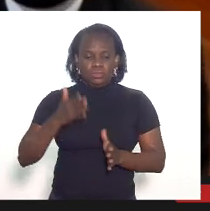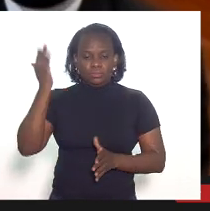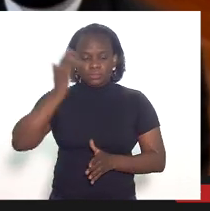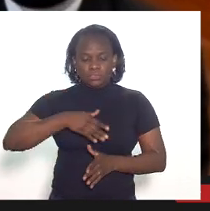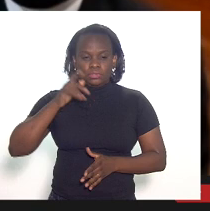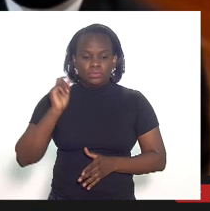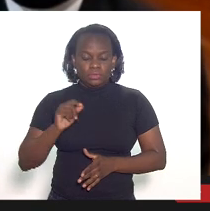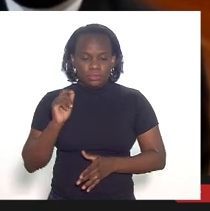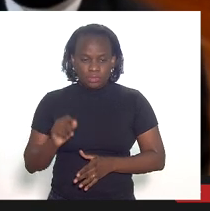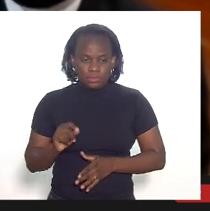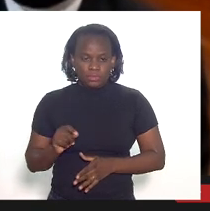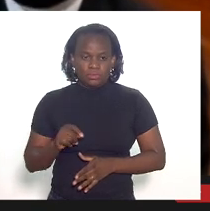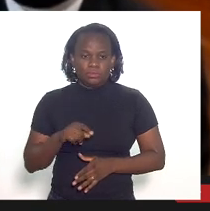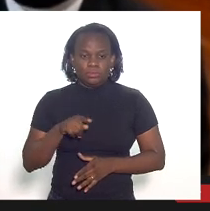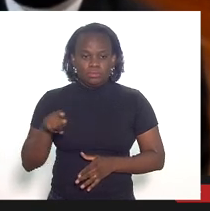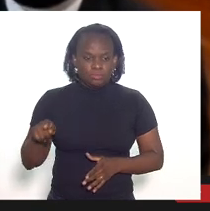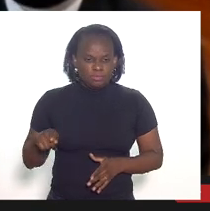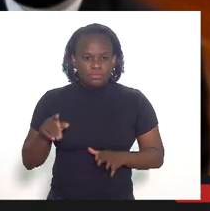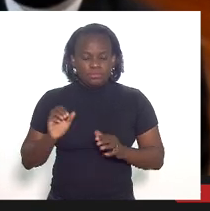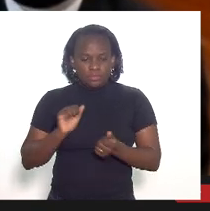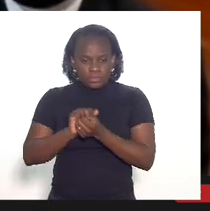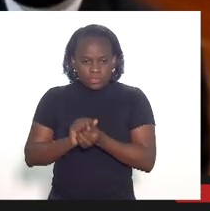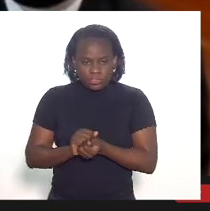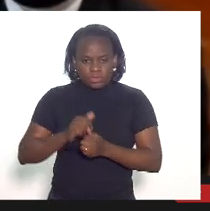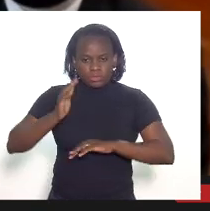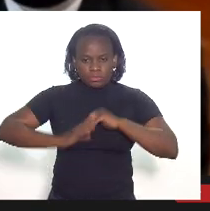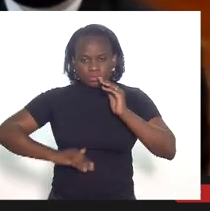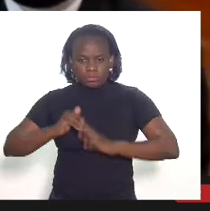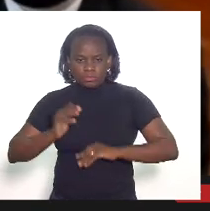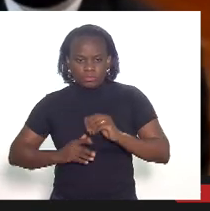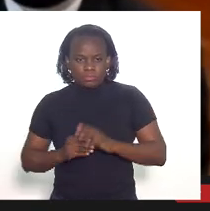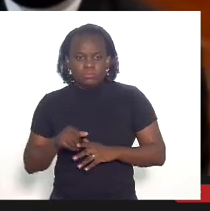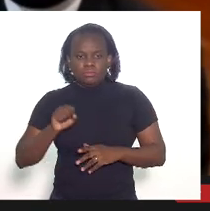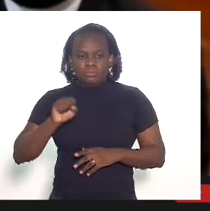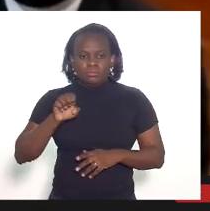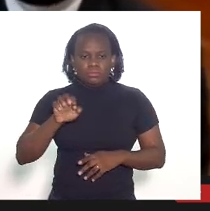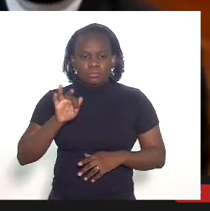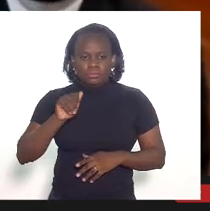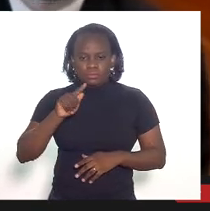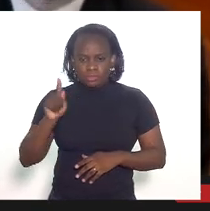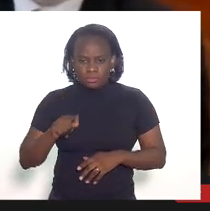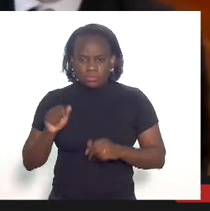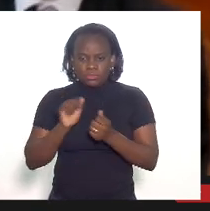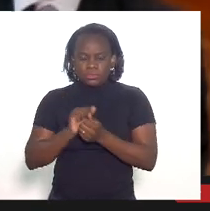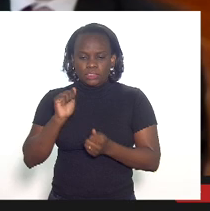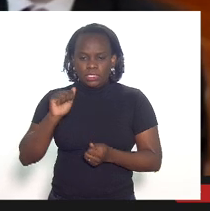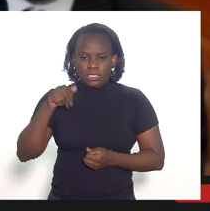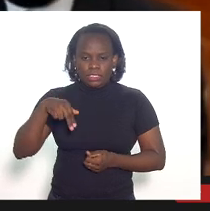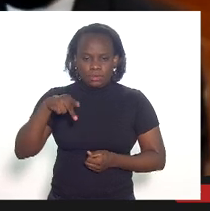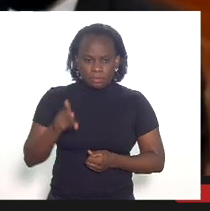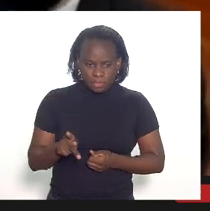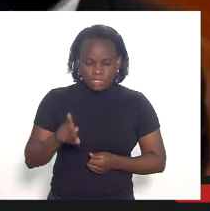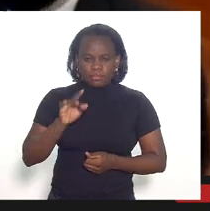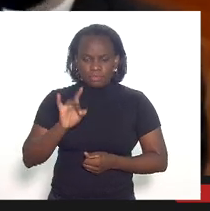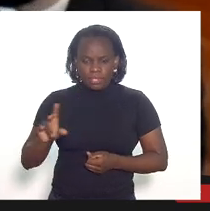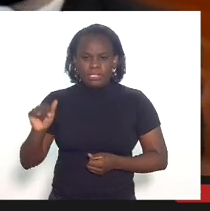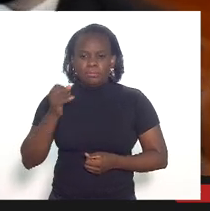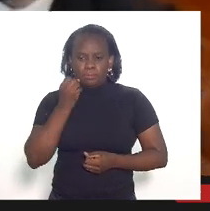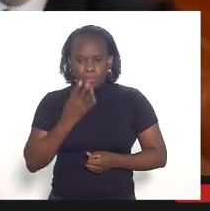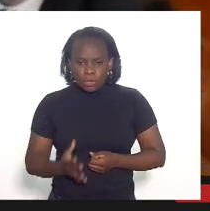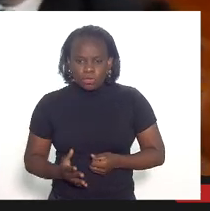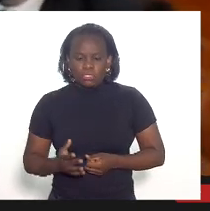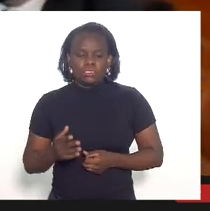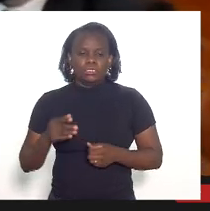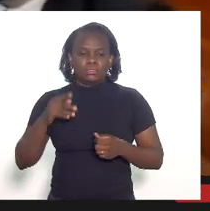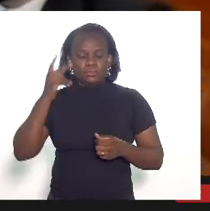essa junção de competências da CFAES e da INP vai ser muito boa com